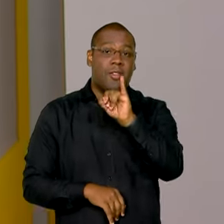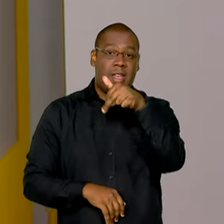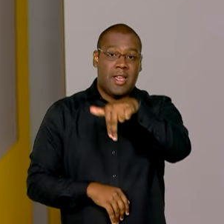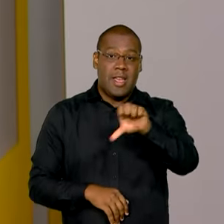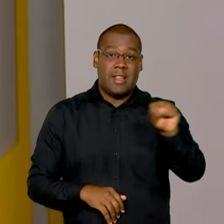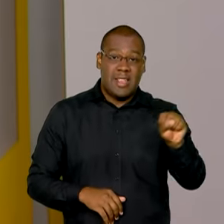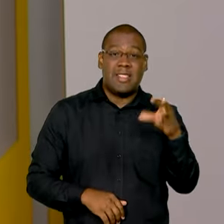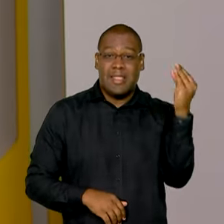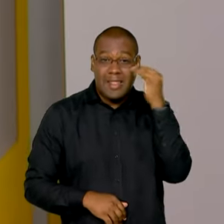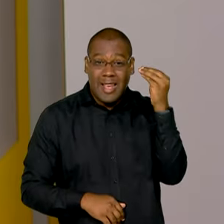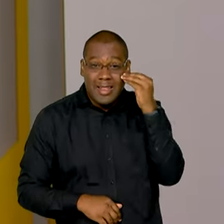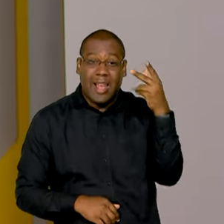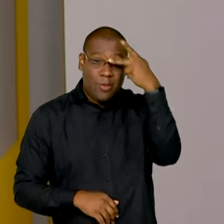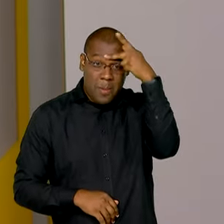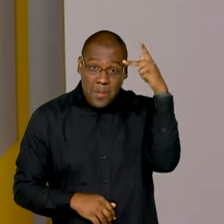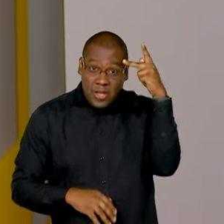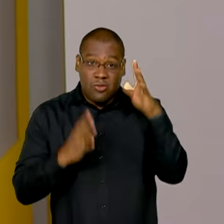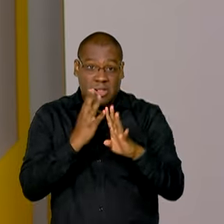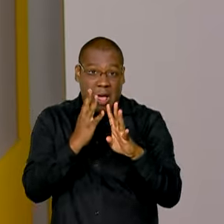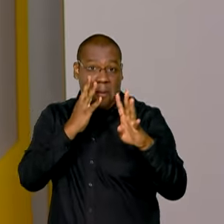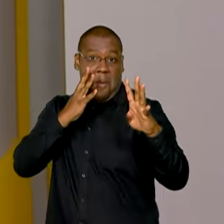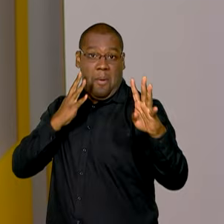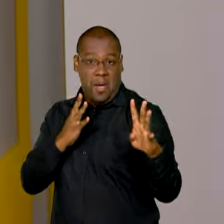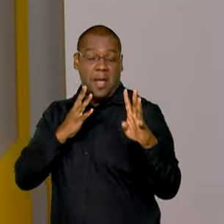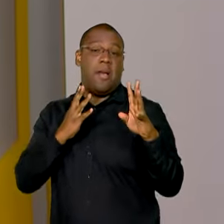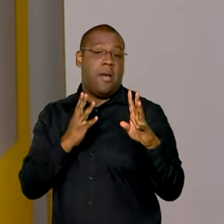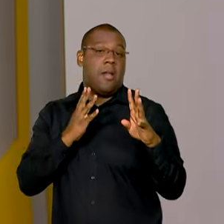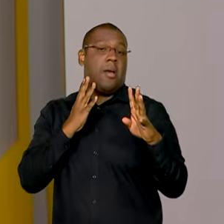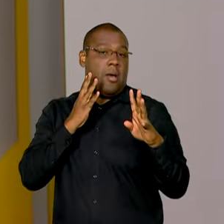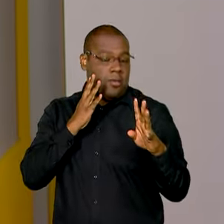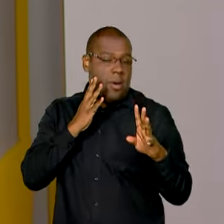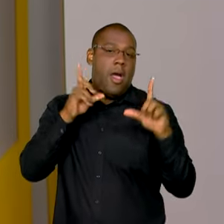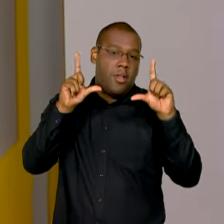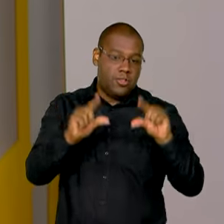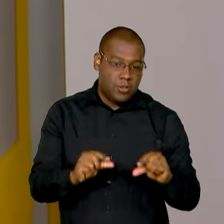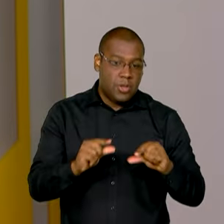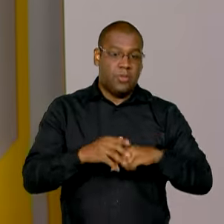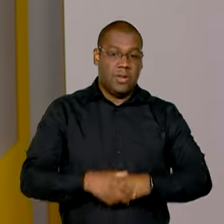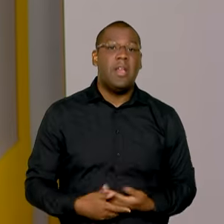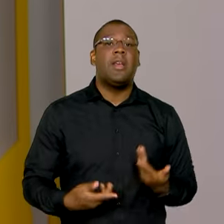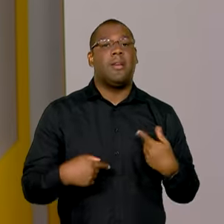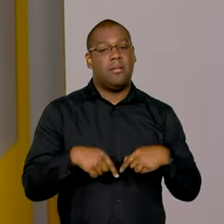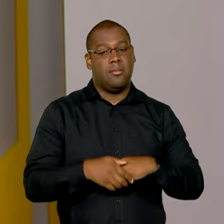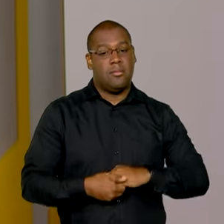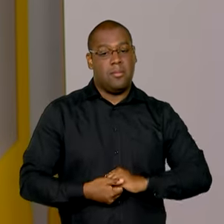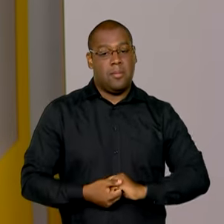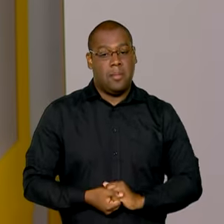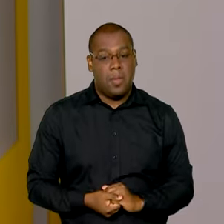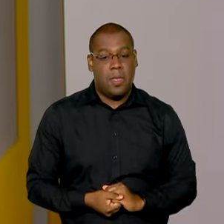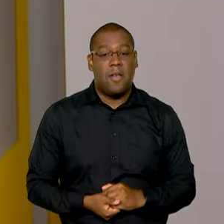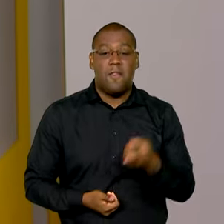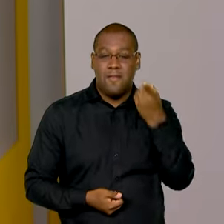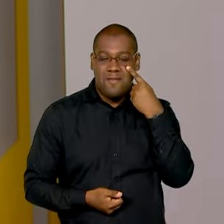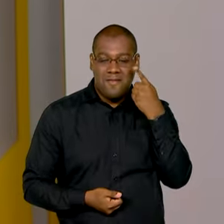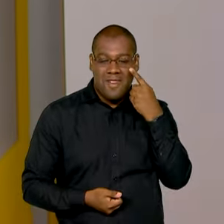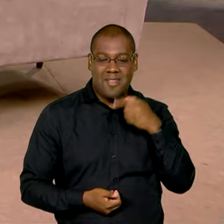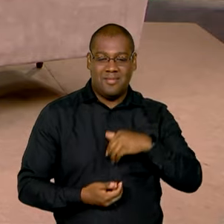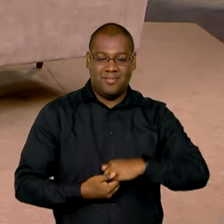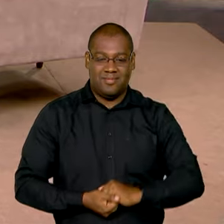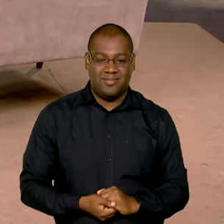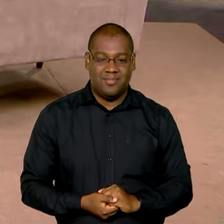espera dos cidadãos para análise de pedidos de benefícios assistenciais e previdenciários. Veja como foi.